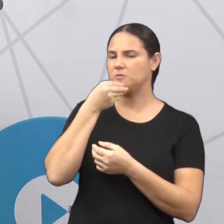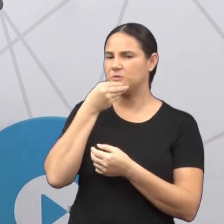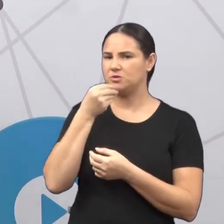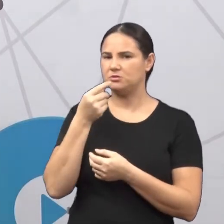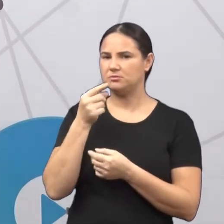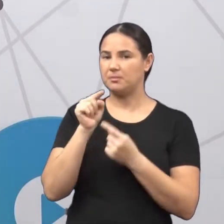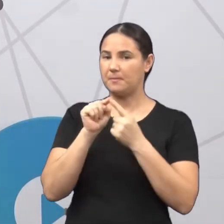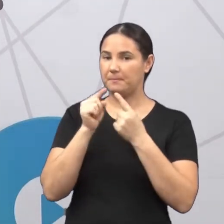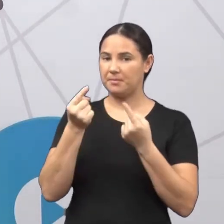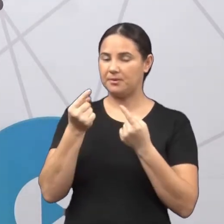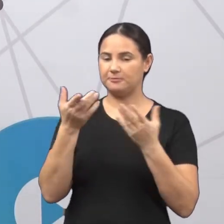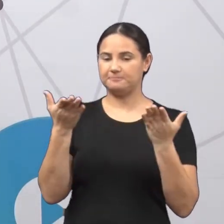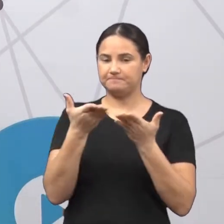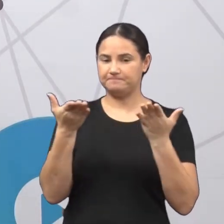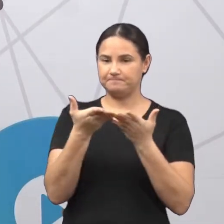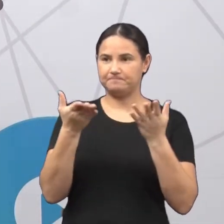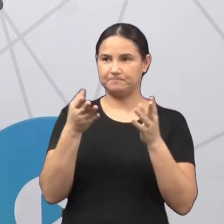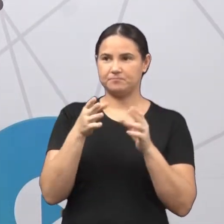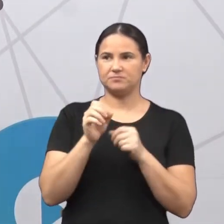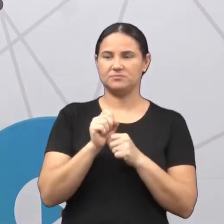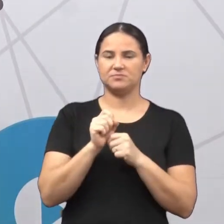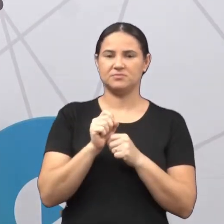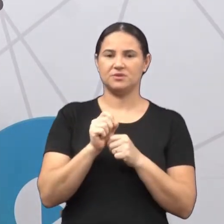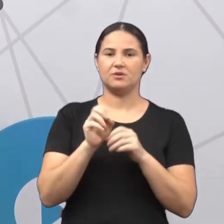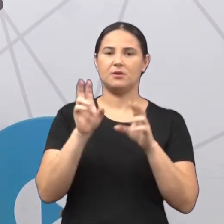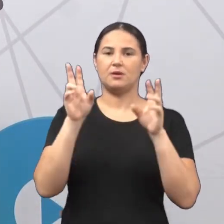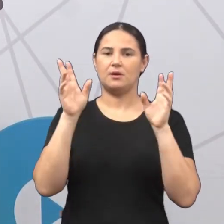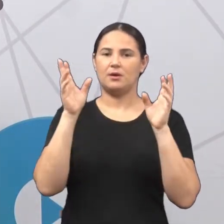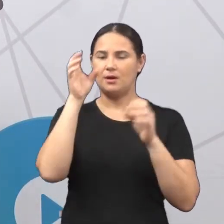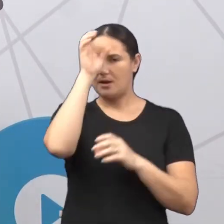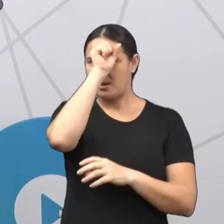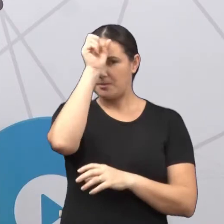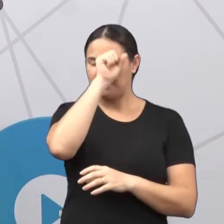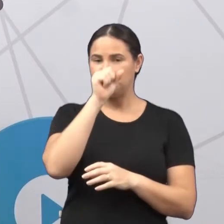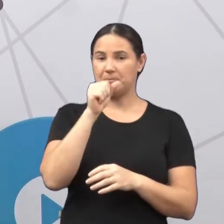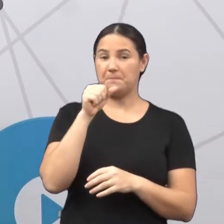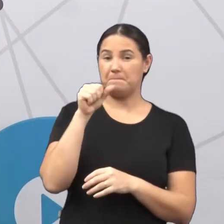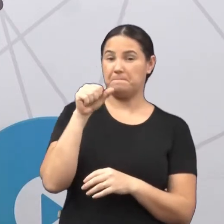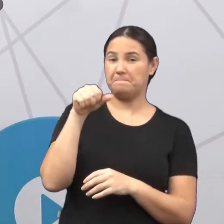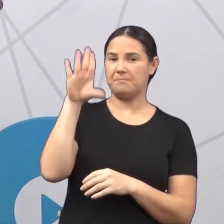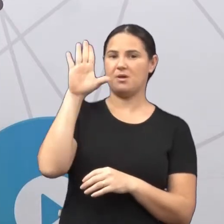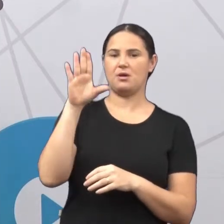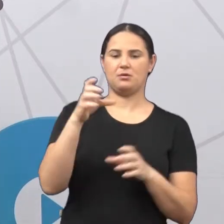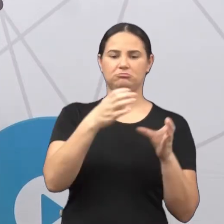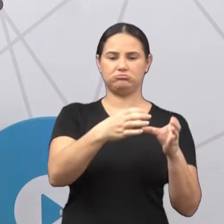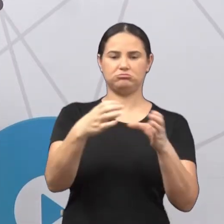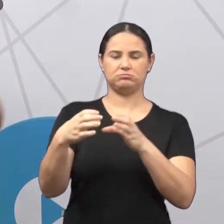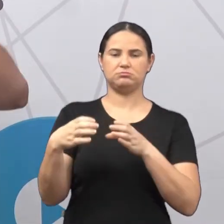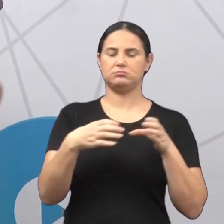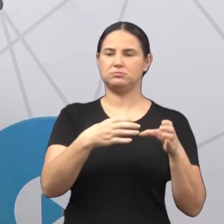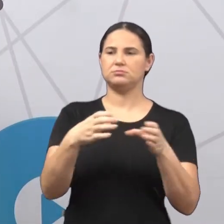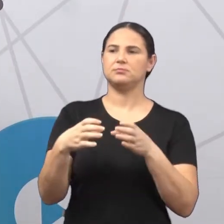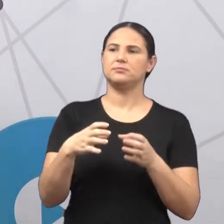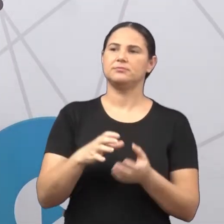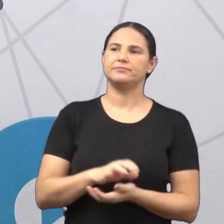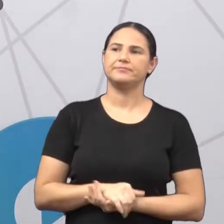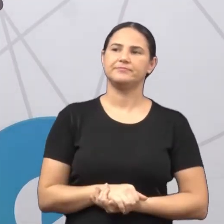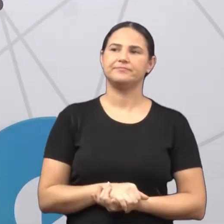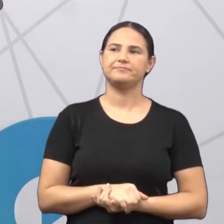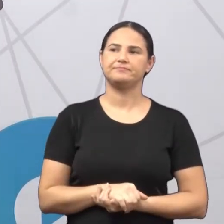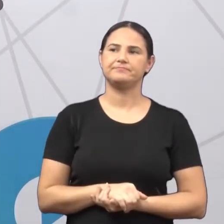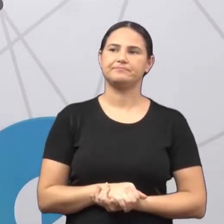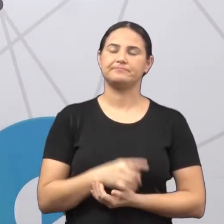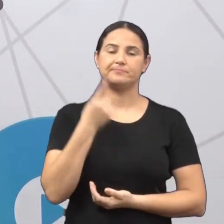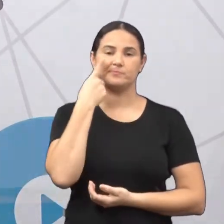aprender um pouquinho agora sobre o bairro. Vamos ler um pouquinho sobre o bairro, tá certo? Acompanhe comigo na